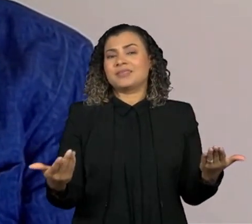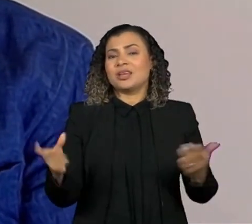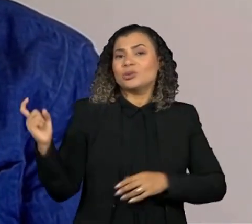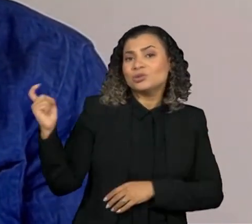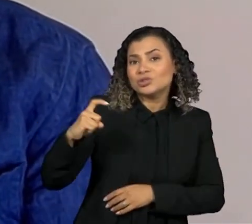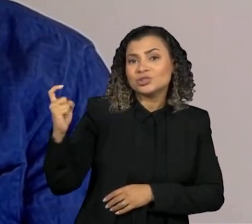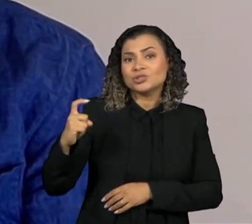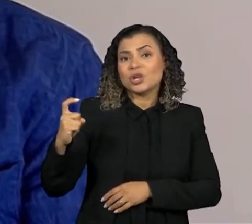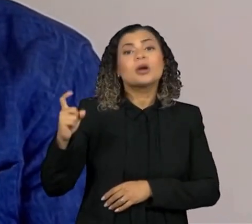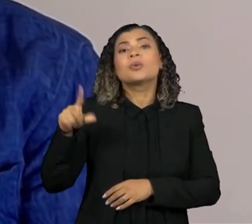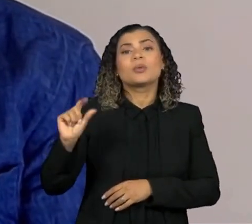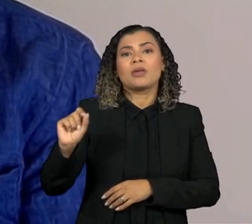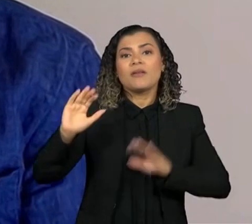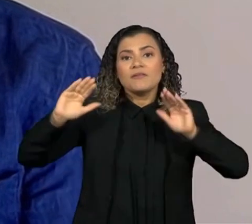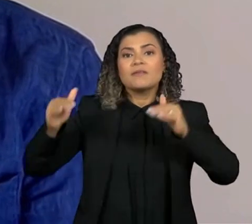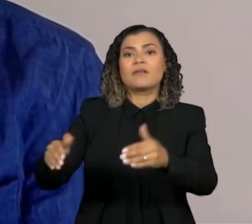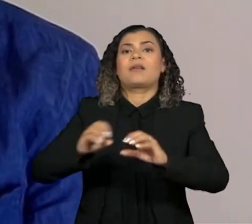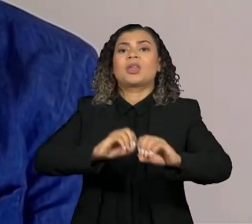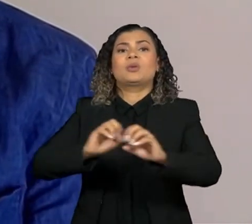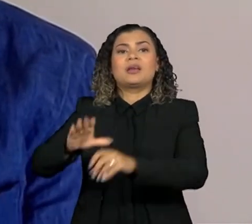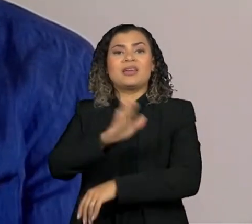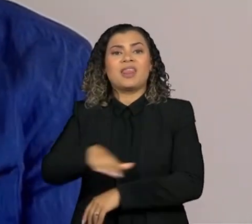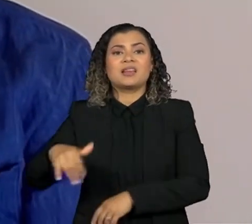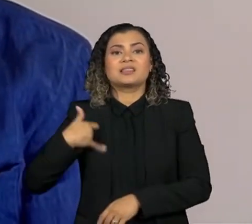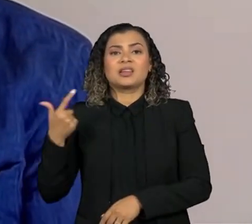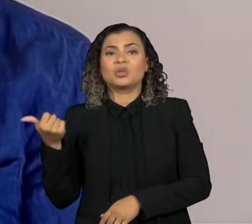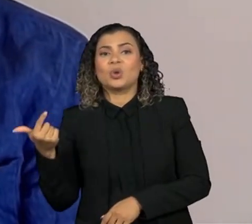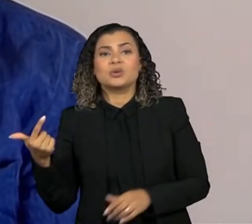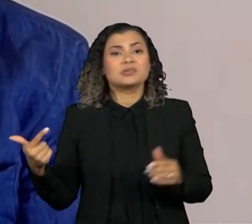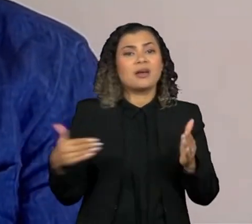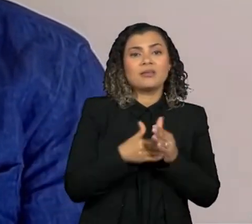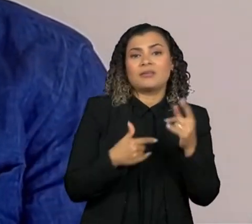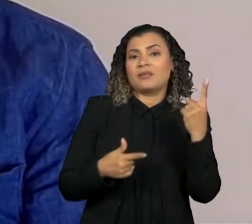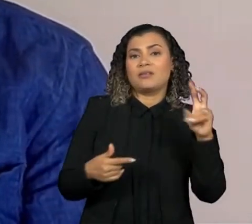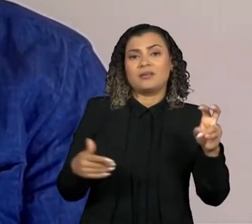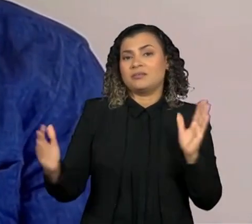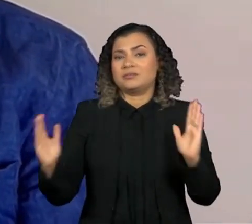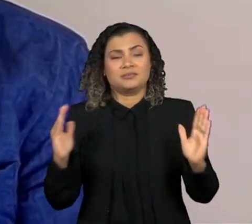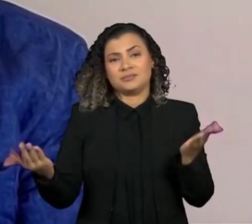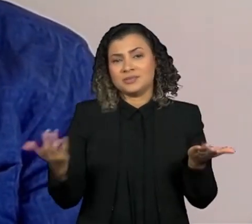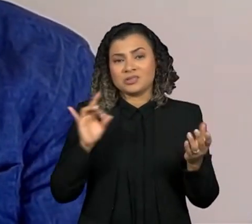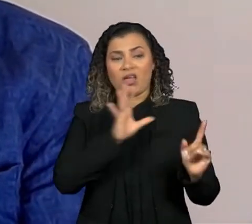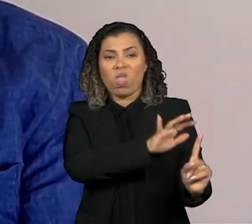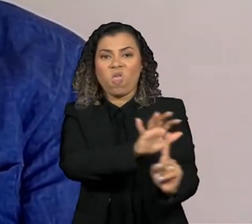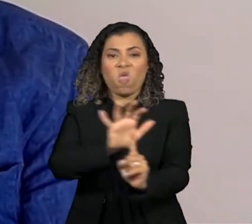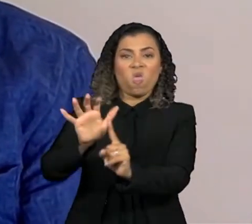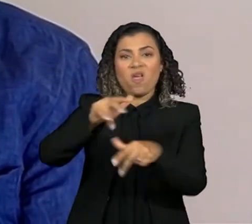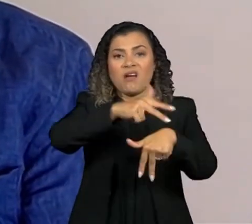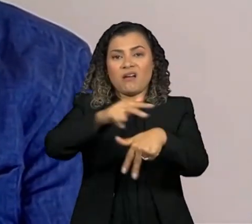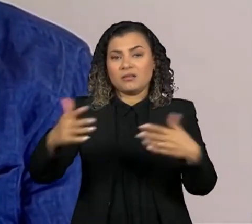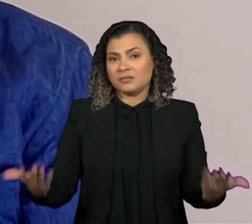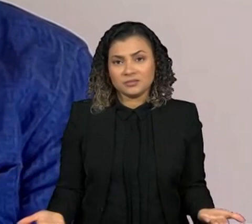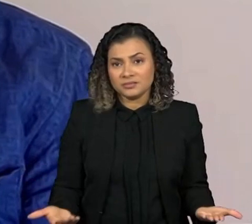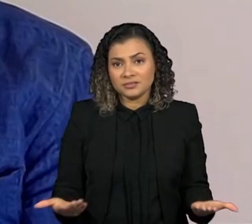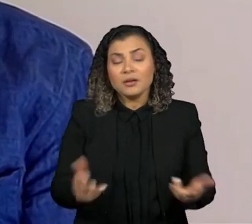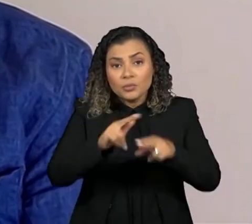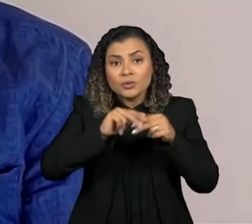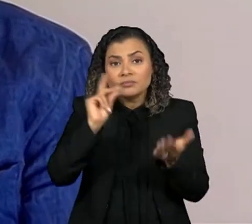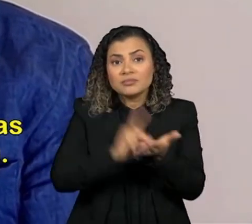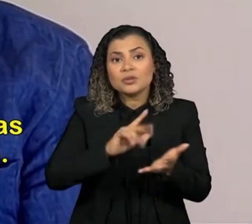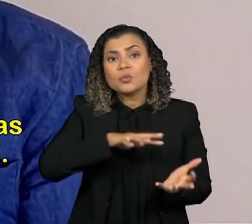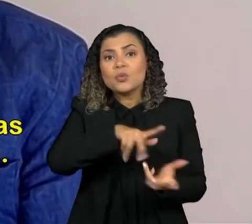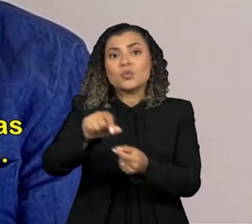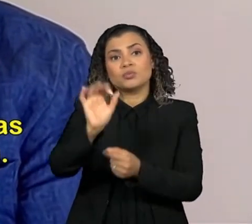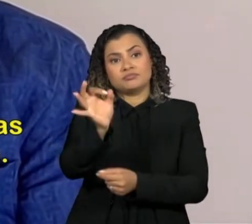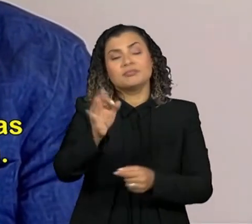que educa aos jovens de 12, 15 anos. Então, justamente, temos que entender que o mundo está mudando brutalmente